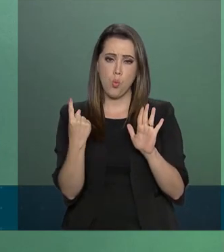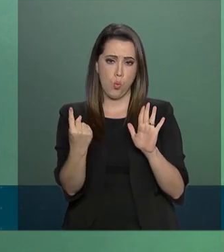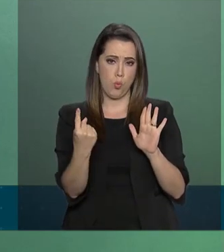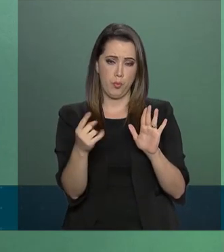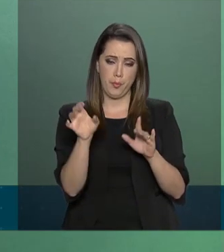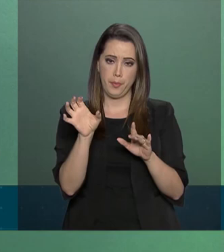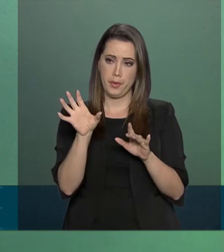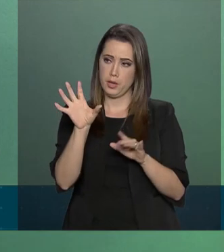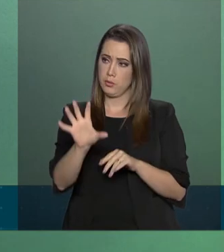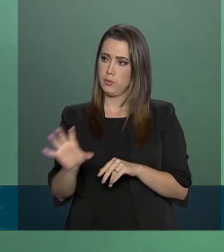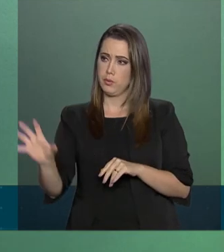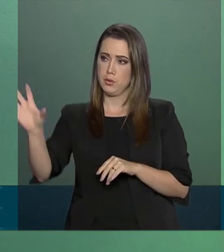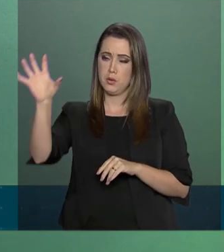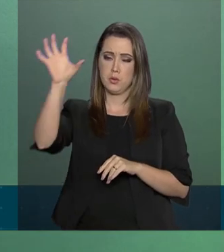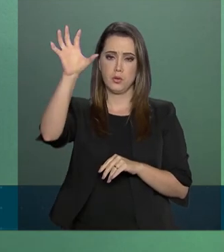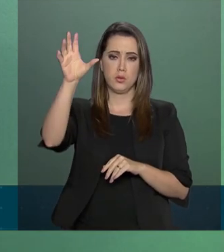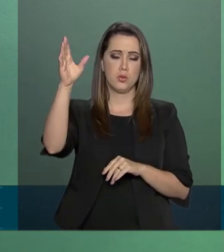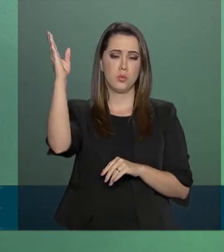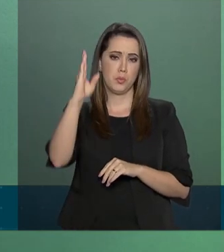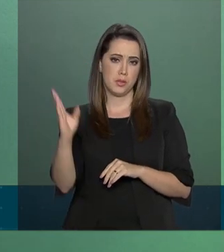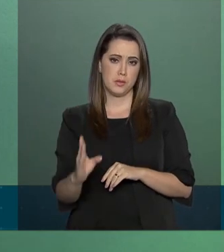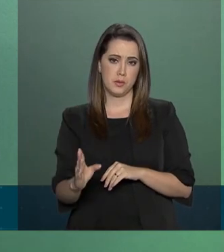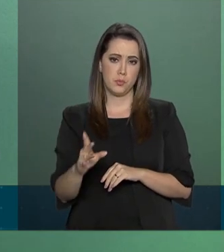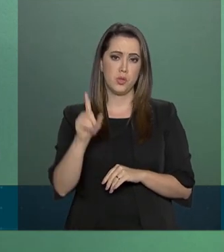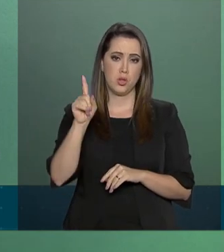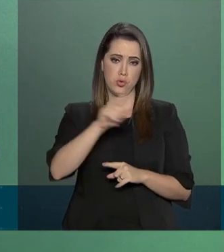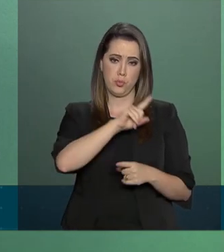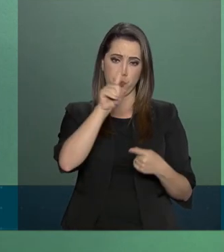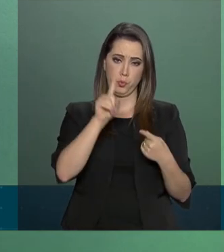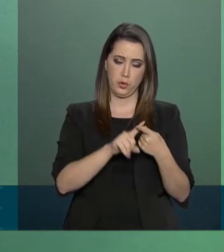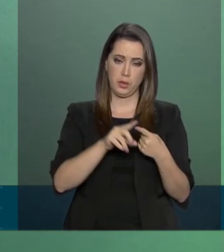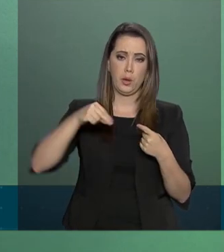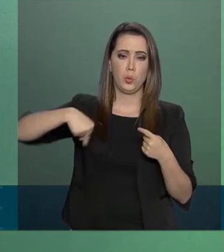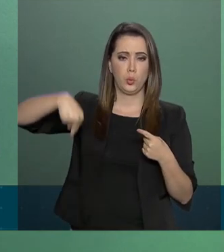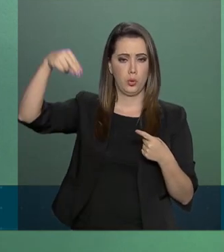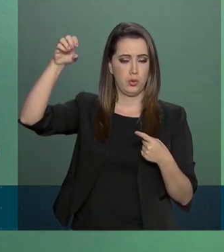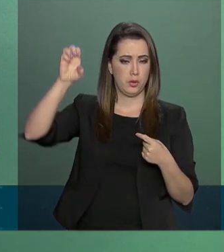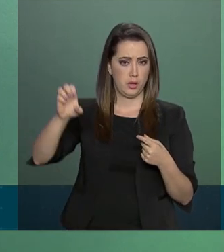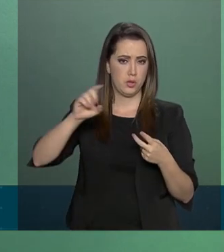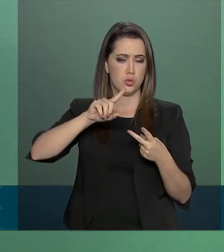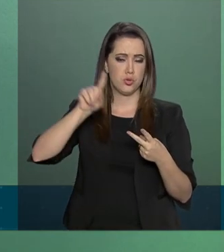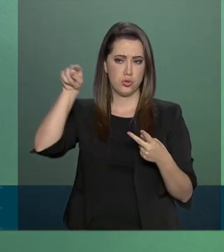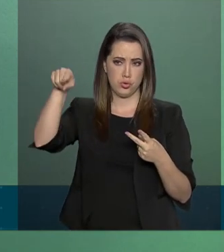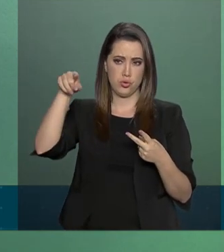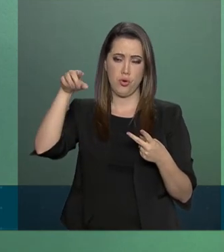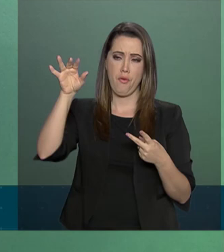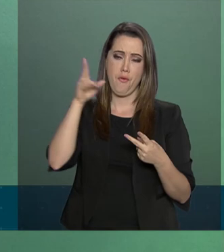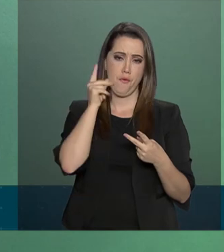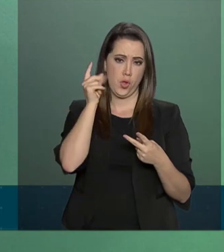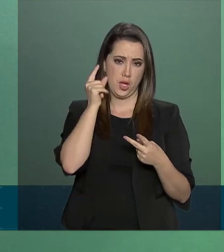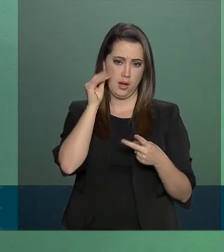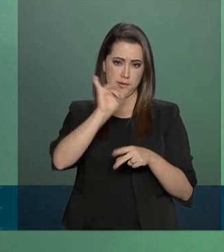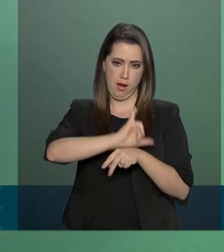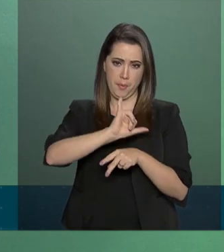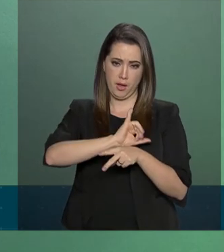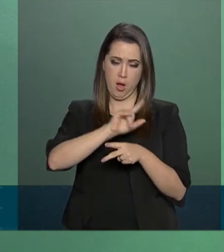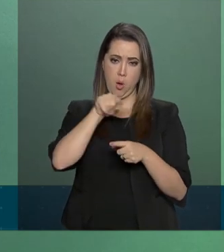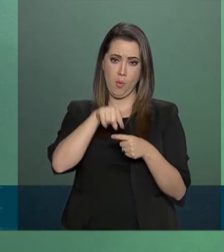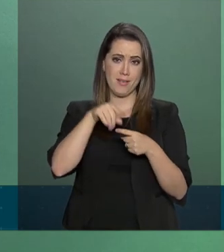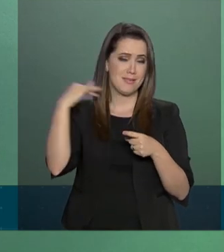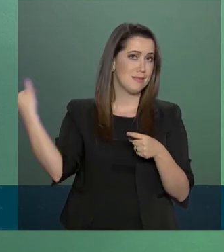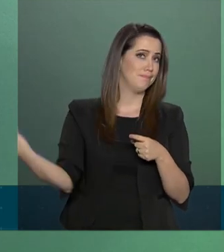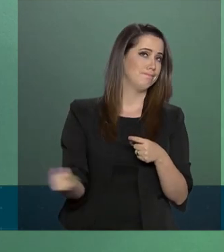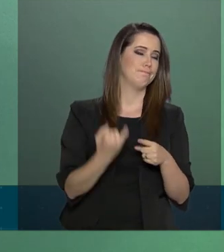Já foi inaugurado o Centro Regional no Nordeste, com sede em Fortaleza, que teve um